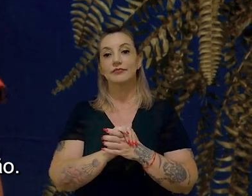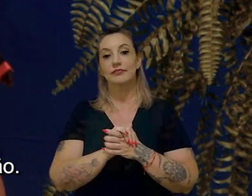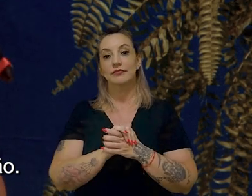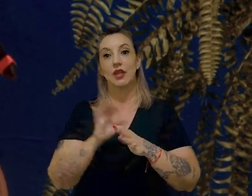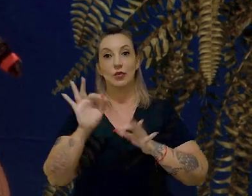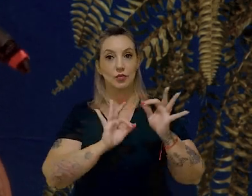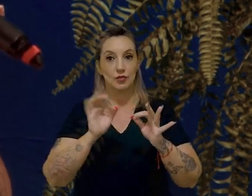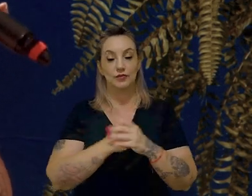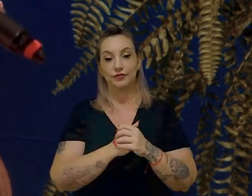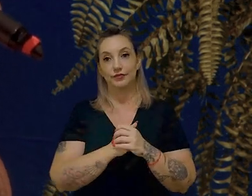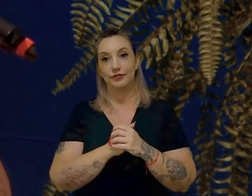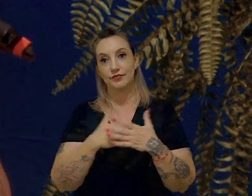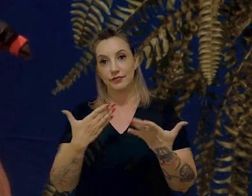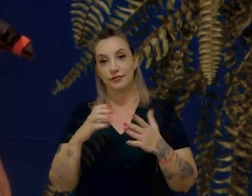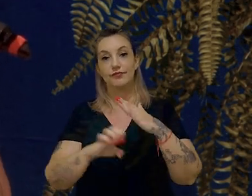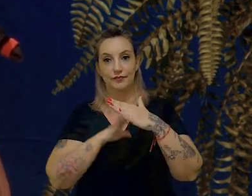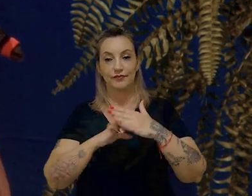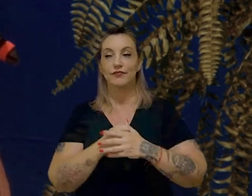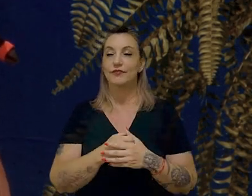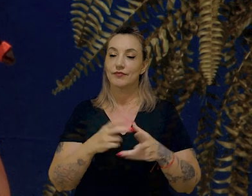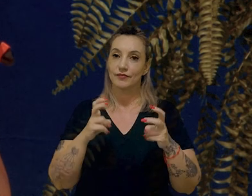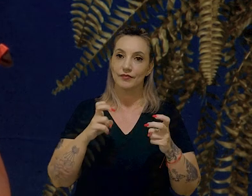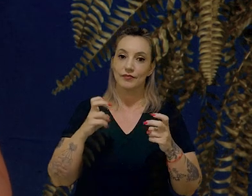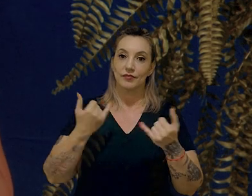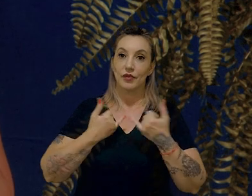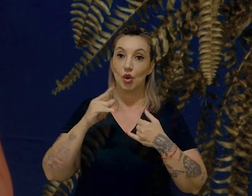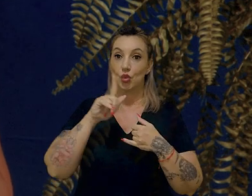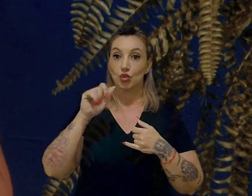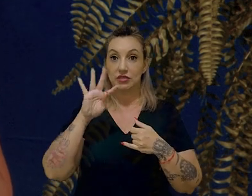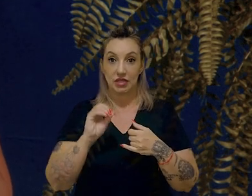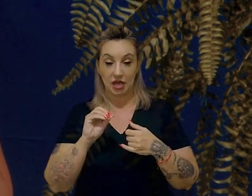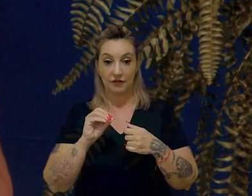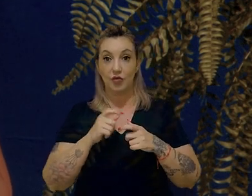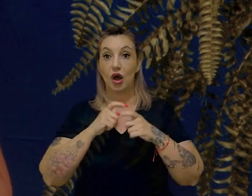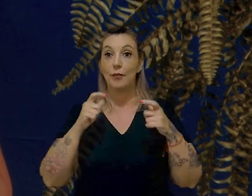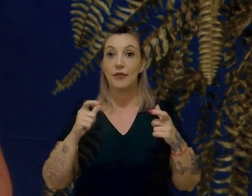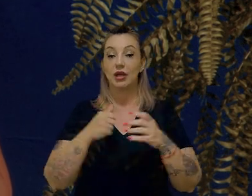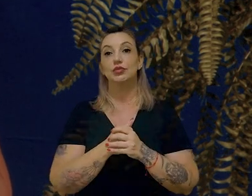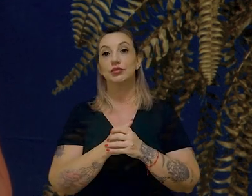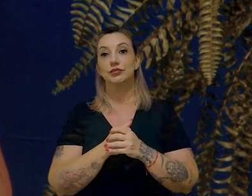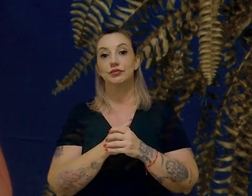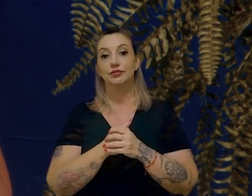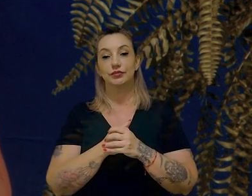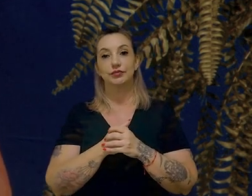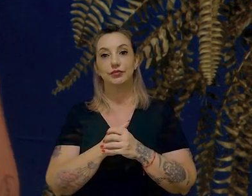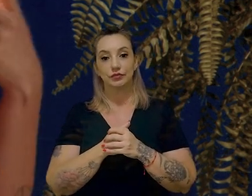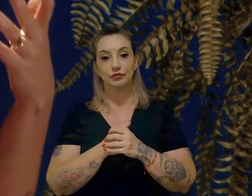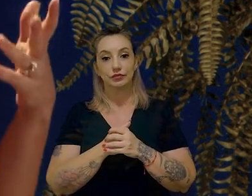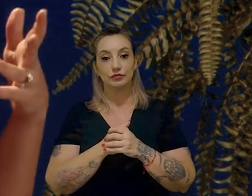organização. Quando eu ouço o Gustavo falar sobre o aumento do